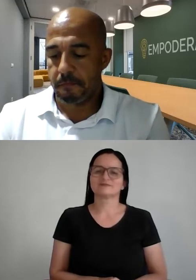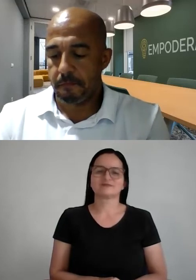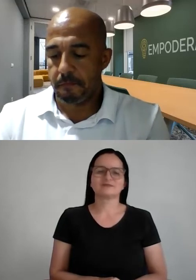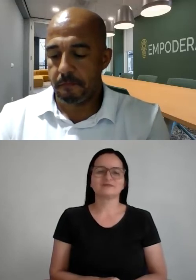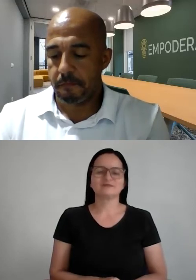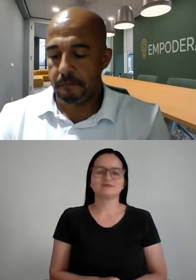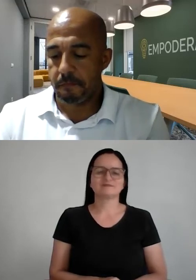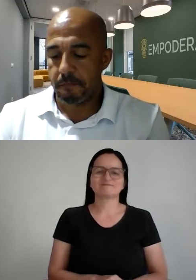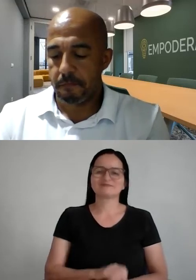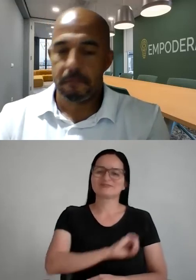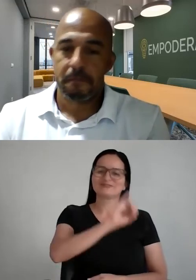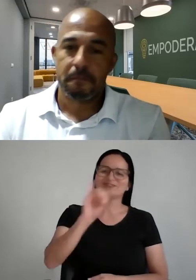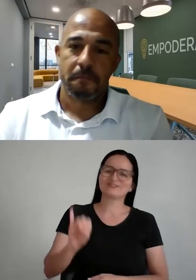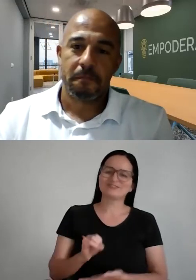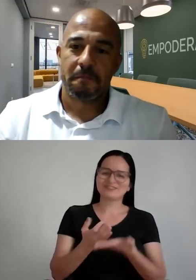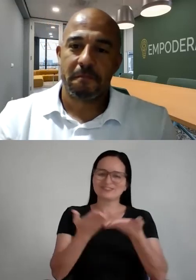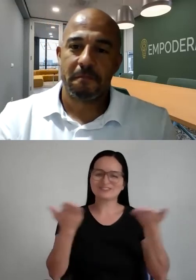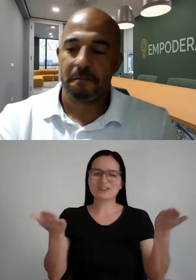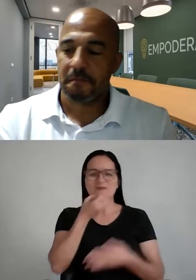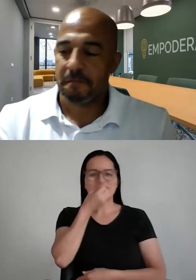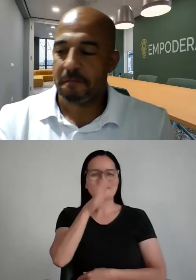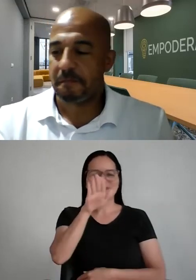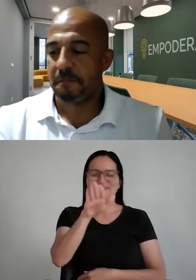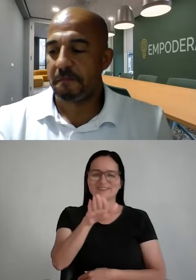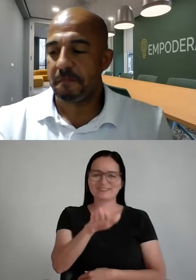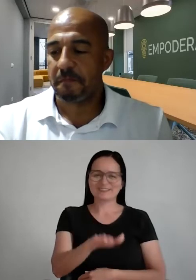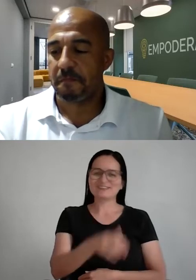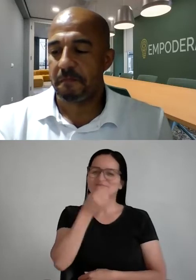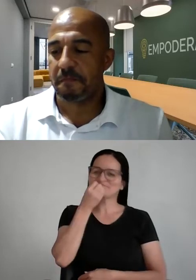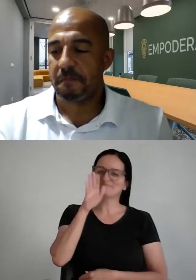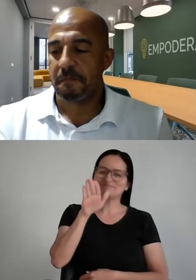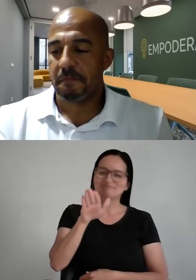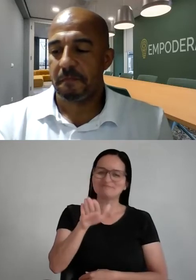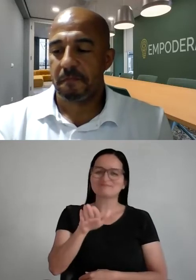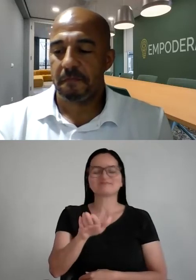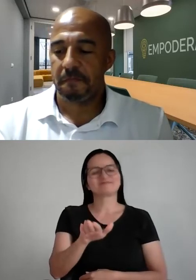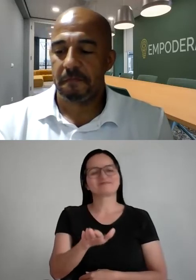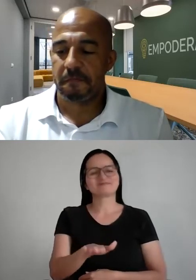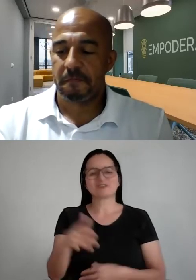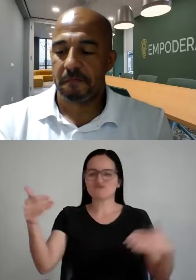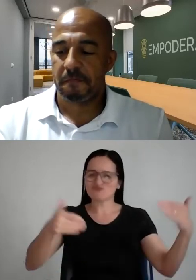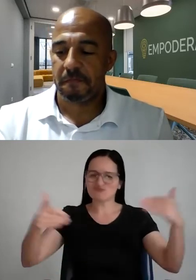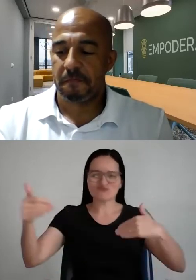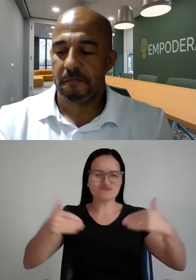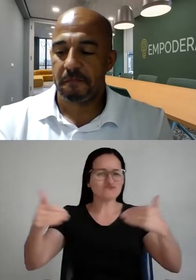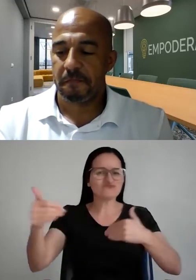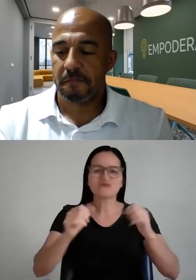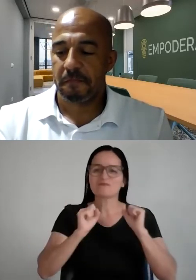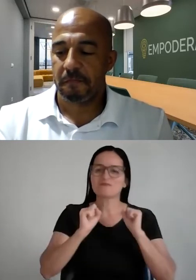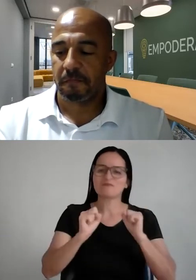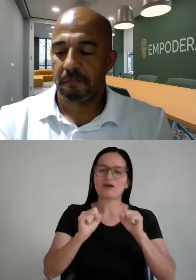Olá pessoal, boa tarde, boa tarde, pode chegando, pode tomando seu